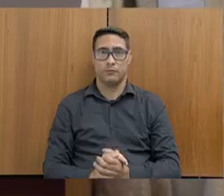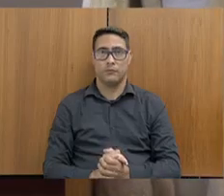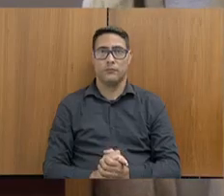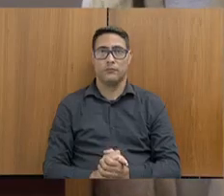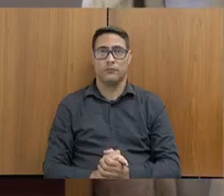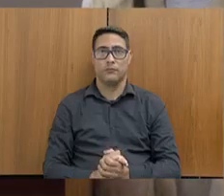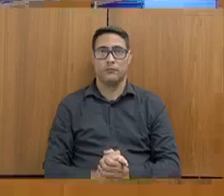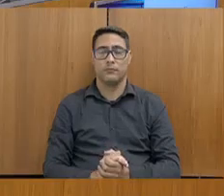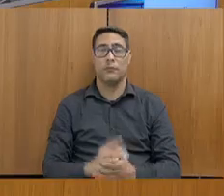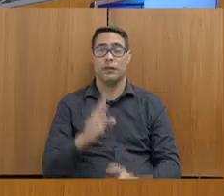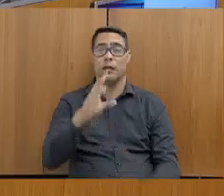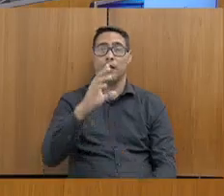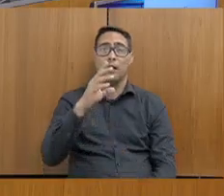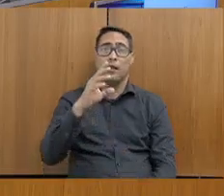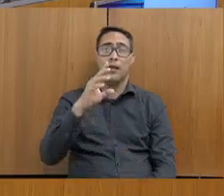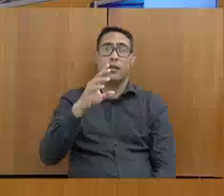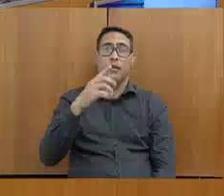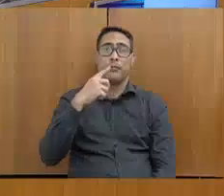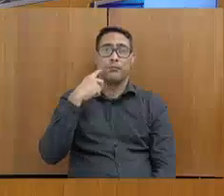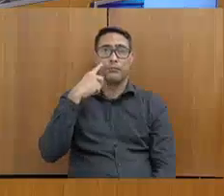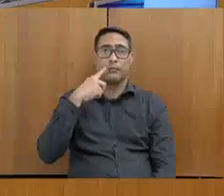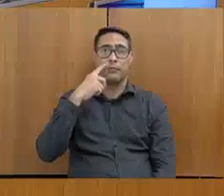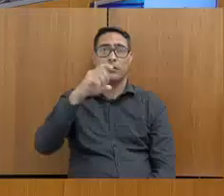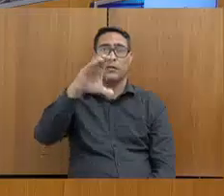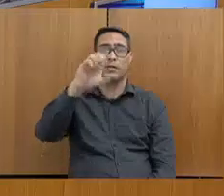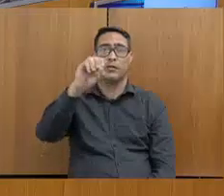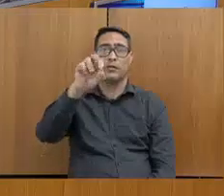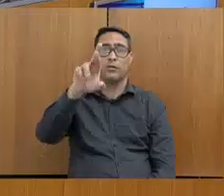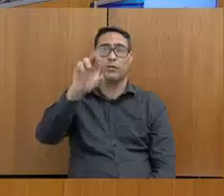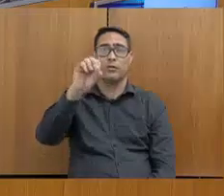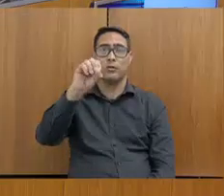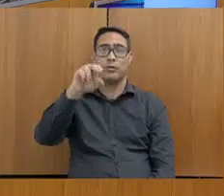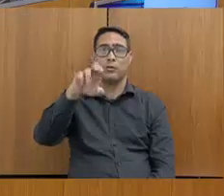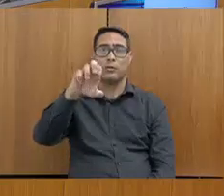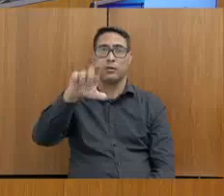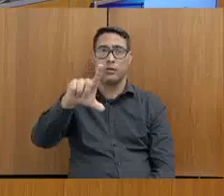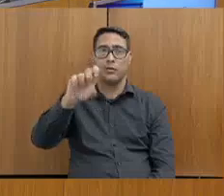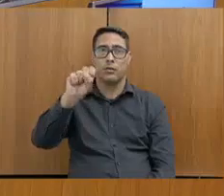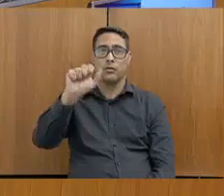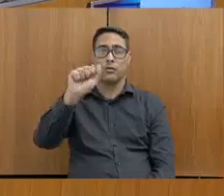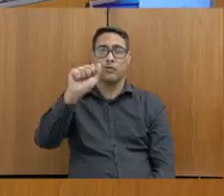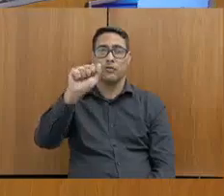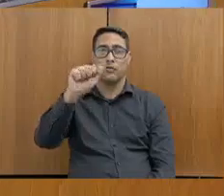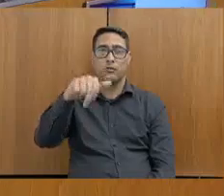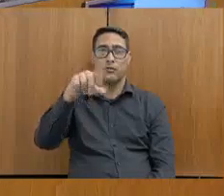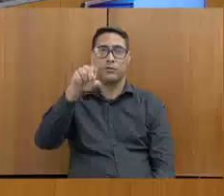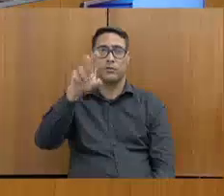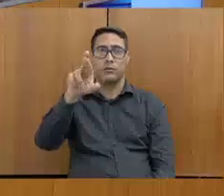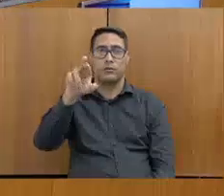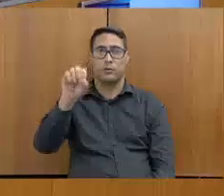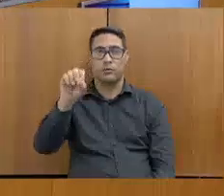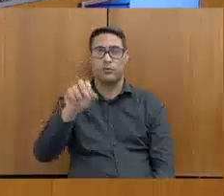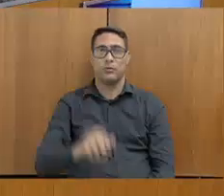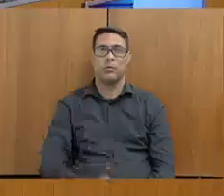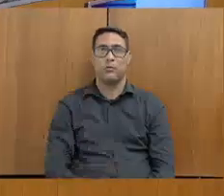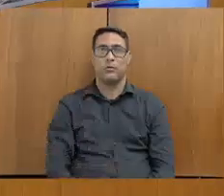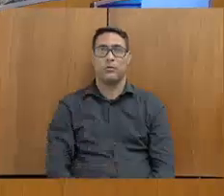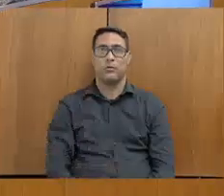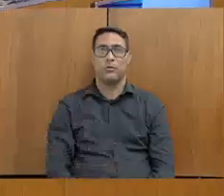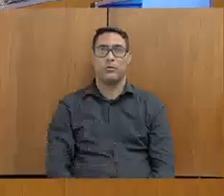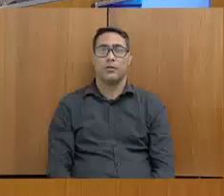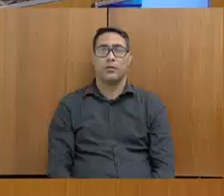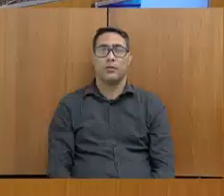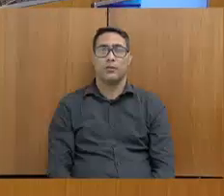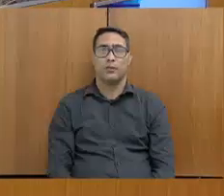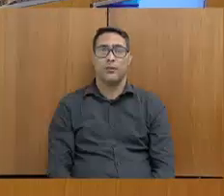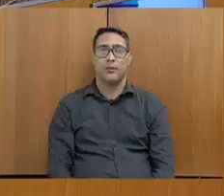Deputado Coronel Sandro. Não, não tem problema. Posso ser o secretário? que está o senhor? Beleza. Acabei de